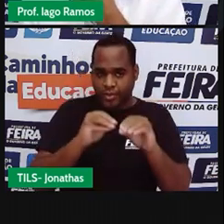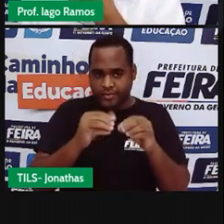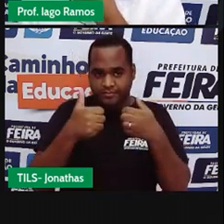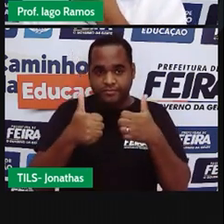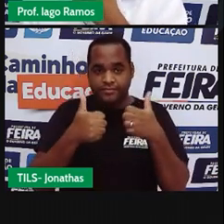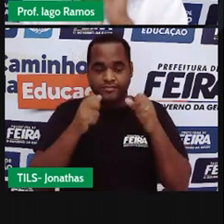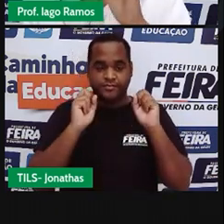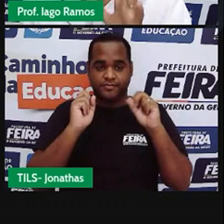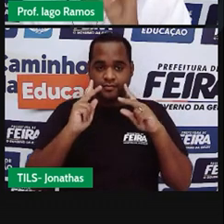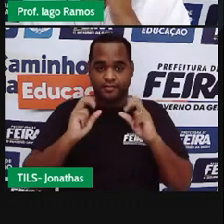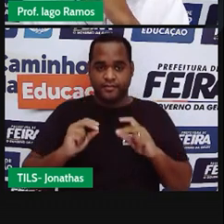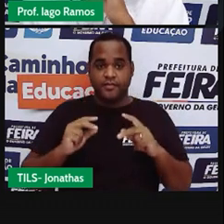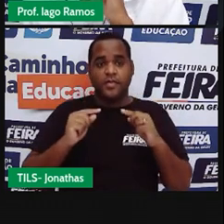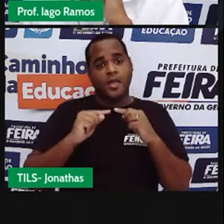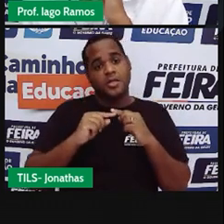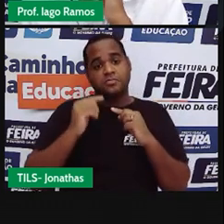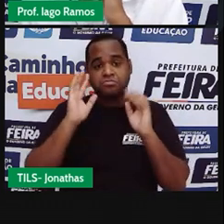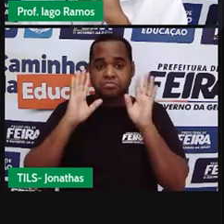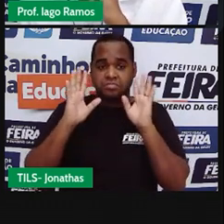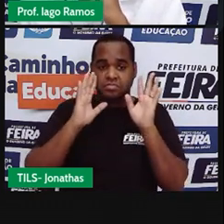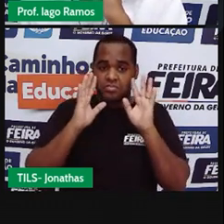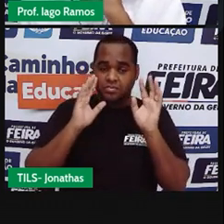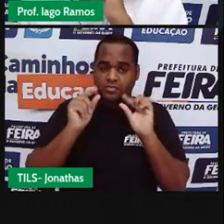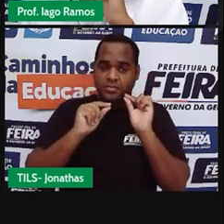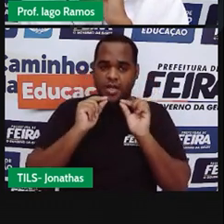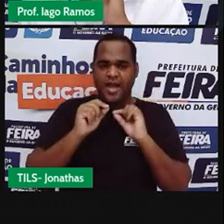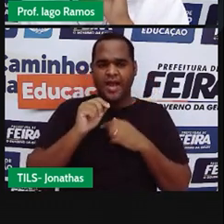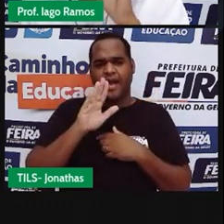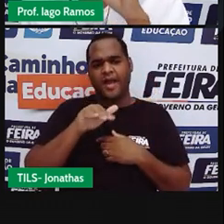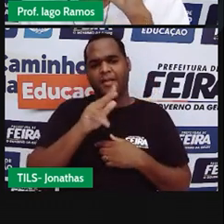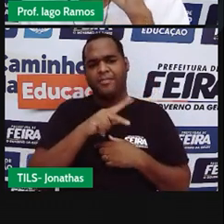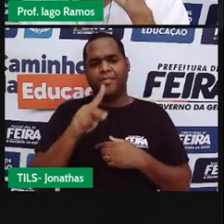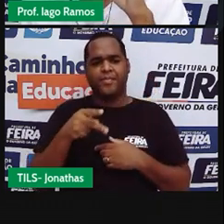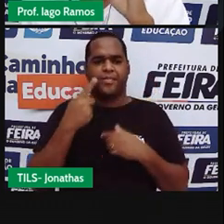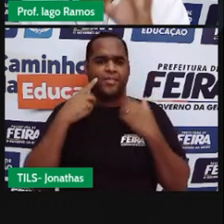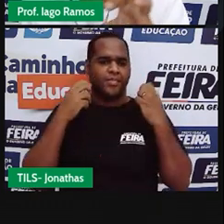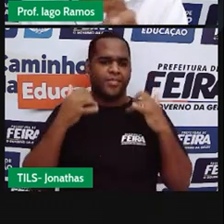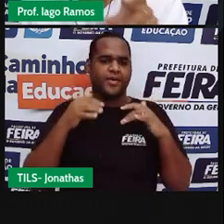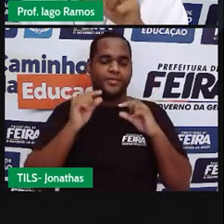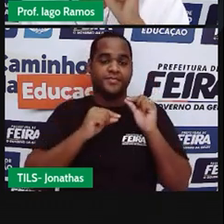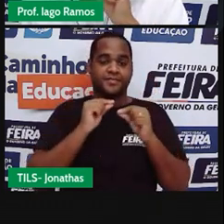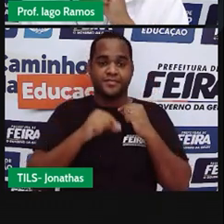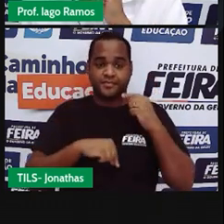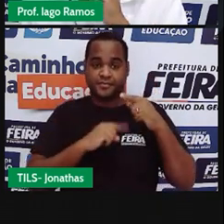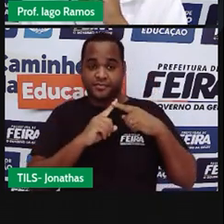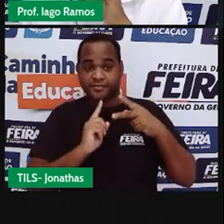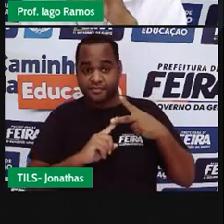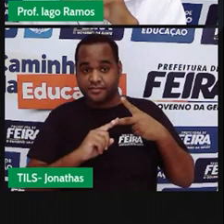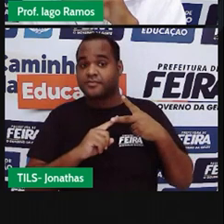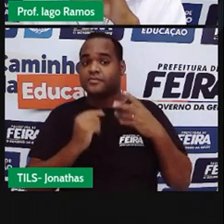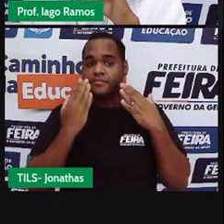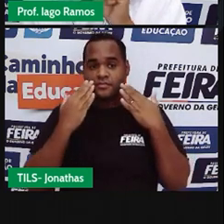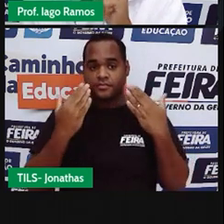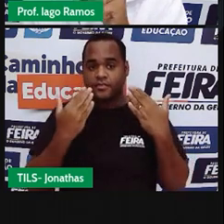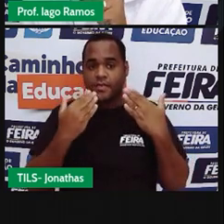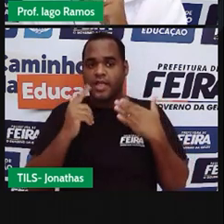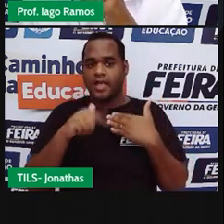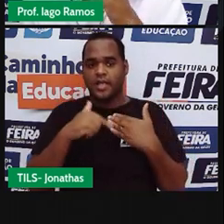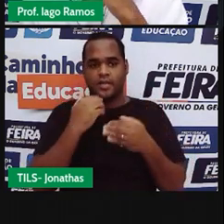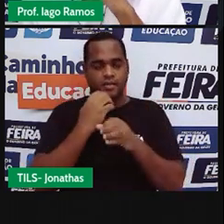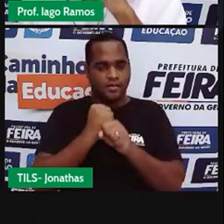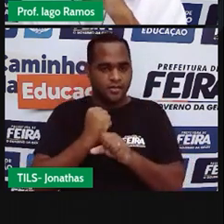Beleza? É um caminho. Ah, professor, eu vou fazer assim, ó. Eu vou pegar aqueles dois que estão ali aparecendo, vou somar.